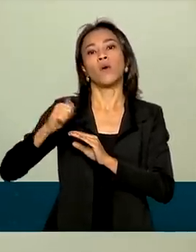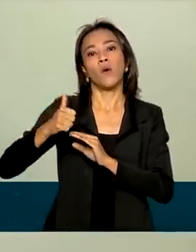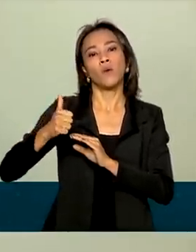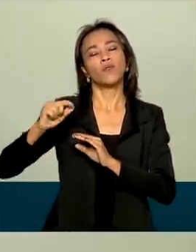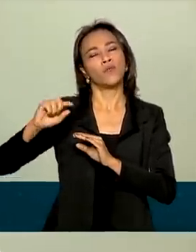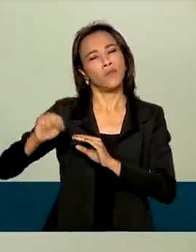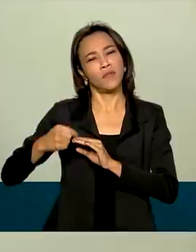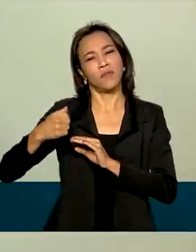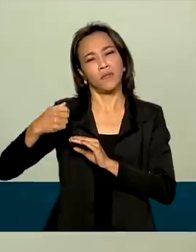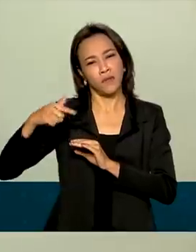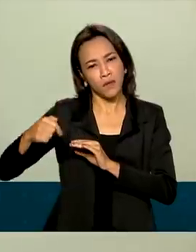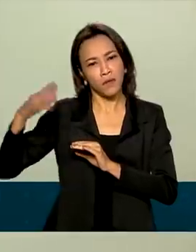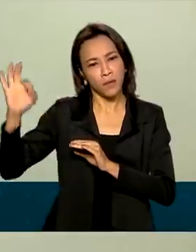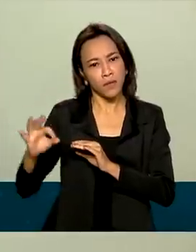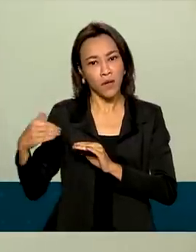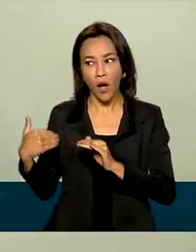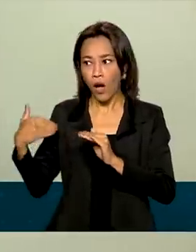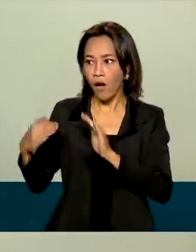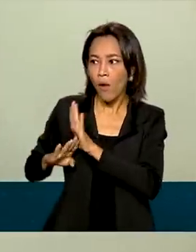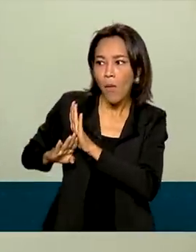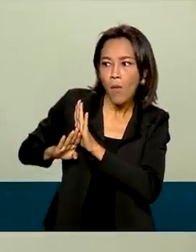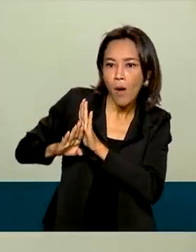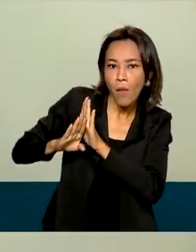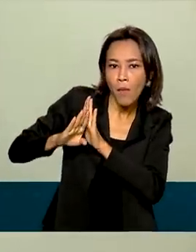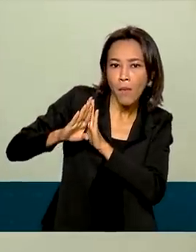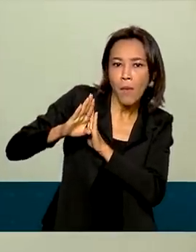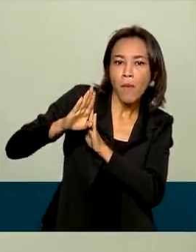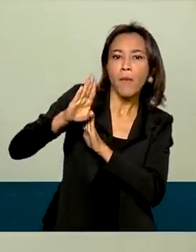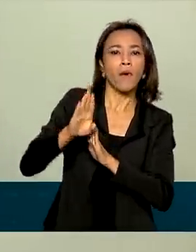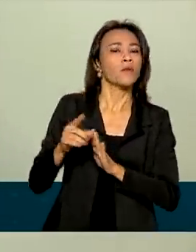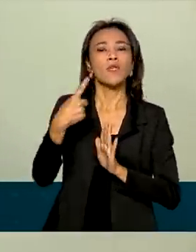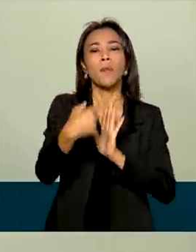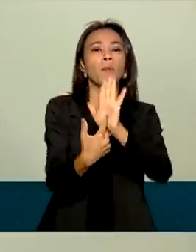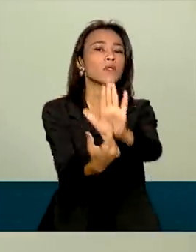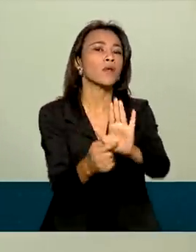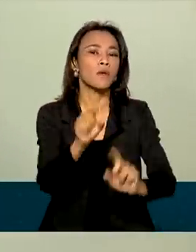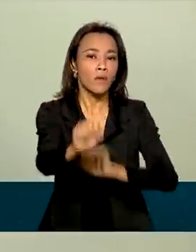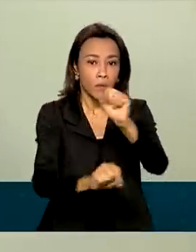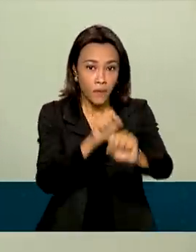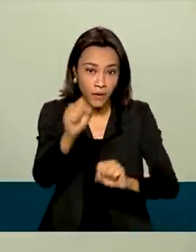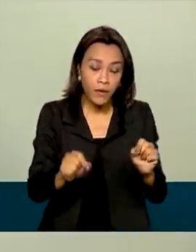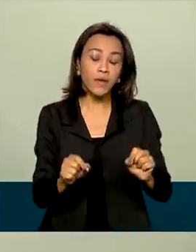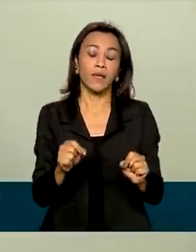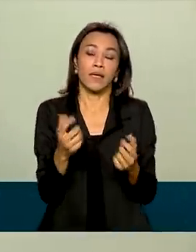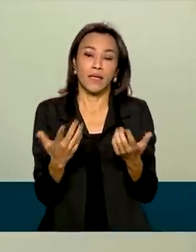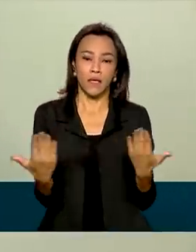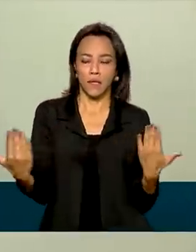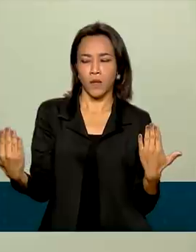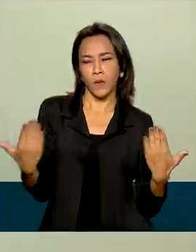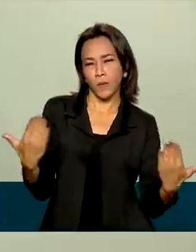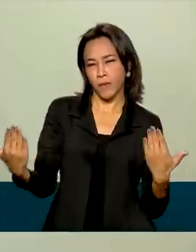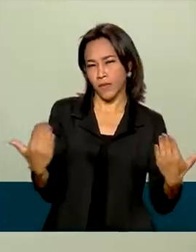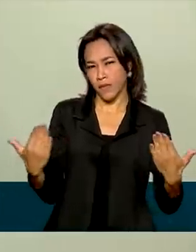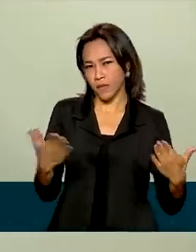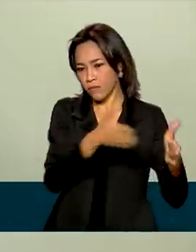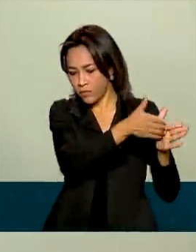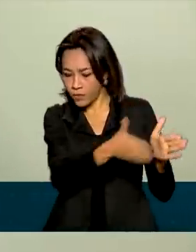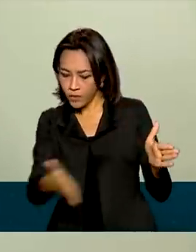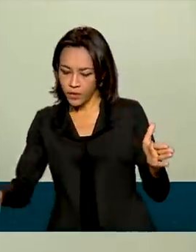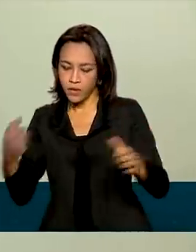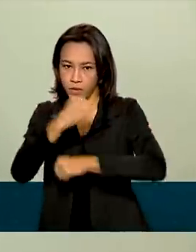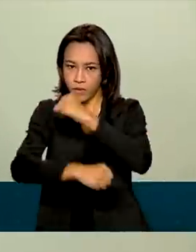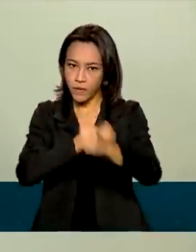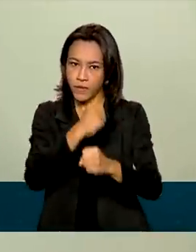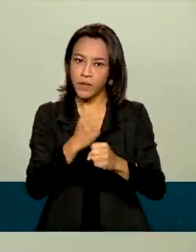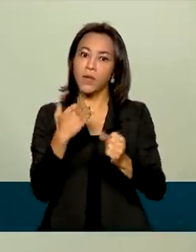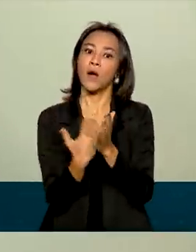Apenas para ilustrar a importância dessas altas e desse crescimento, basta destacar que no comparativo anual, a alta é de